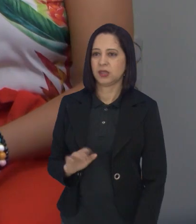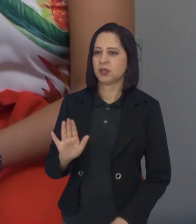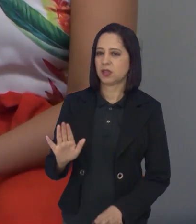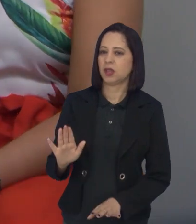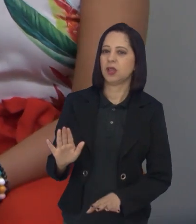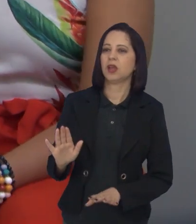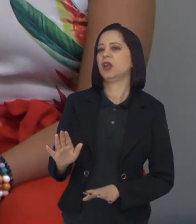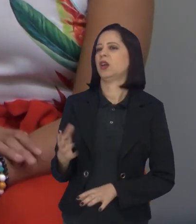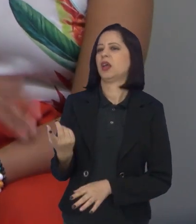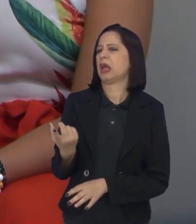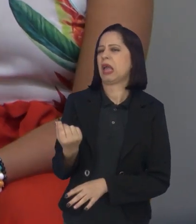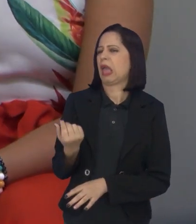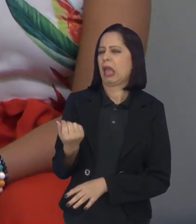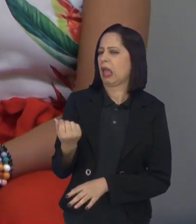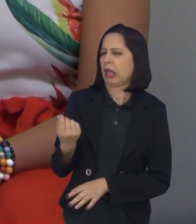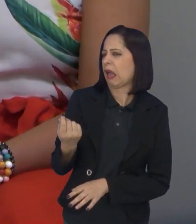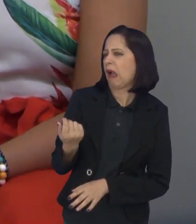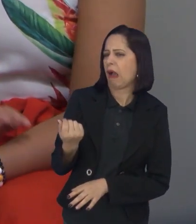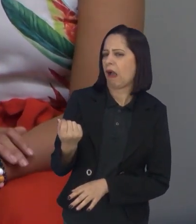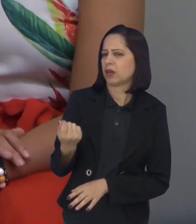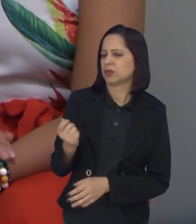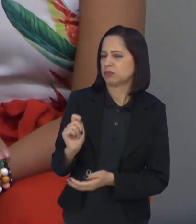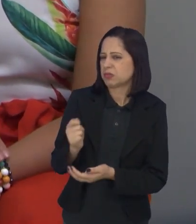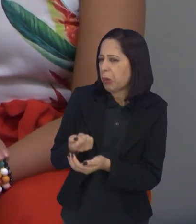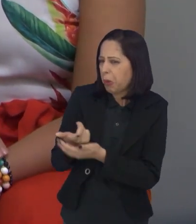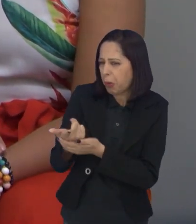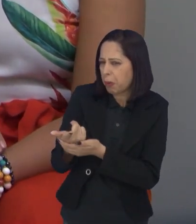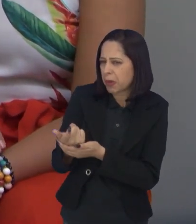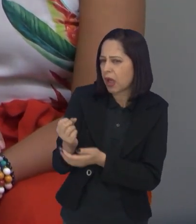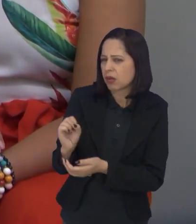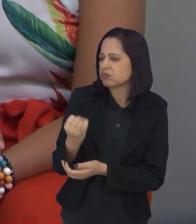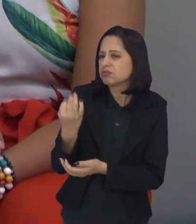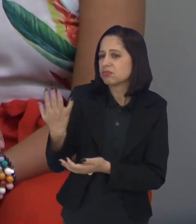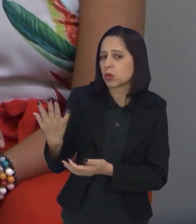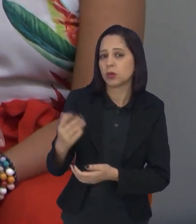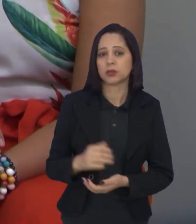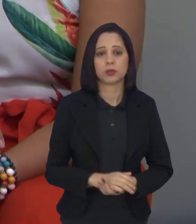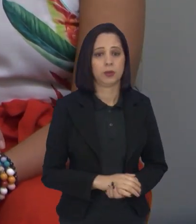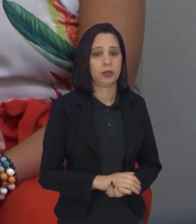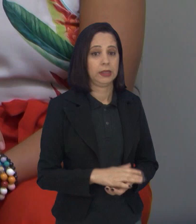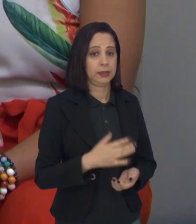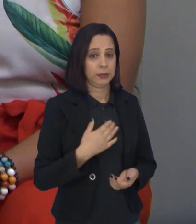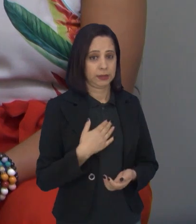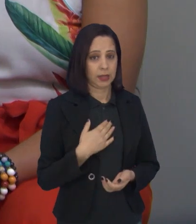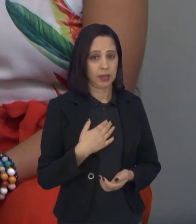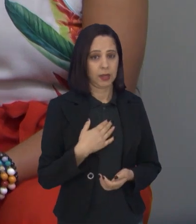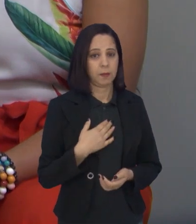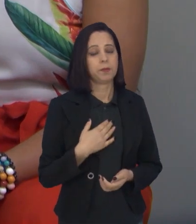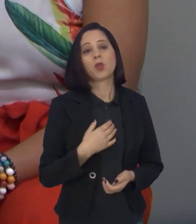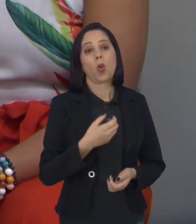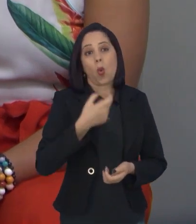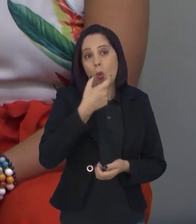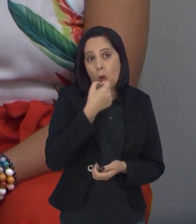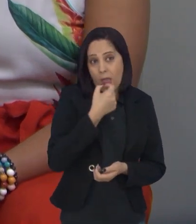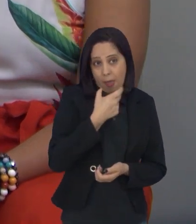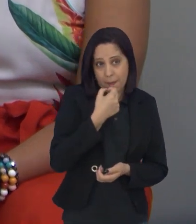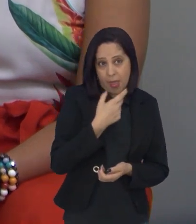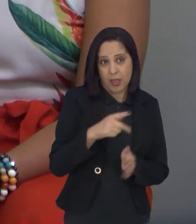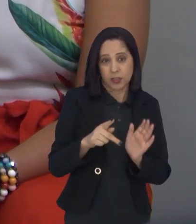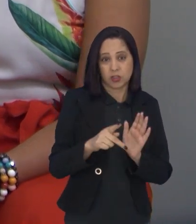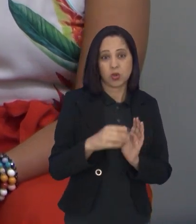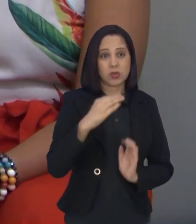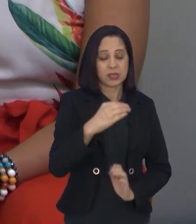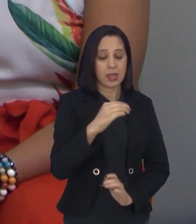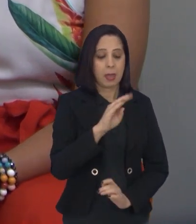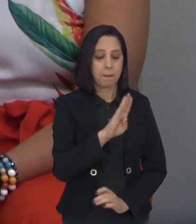você teve, né, que você tem na verdade, né, quanto que é? Esse que eu tomo, que é um blend, como eu falei pra vocês, que é o